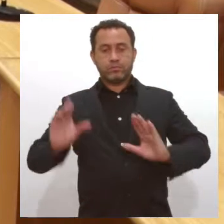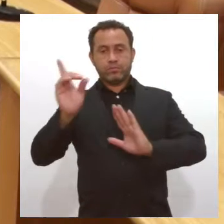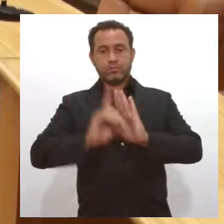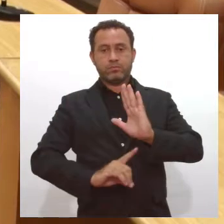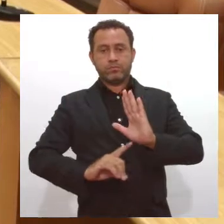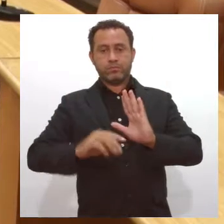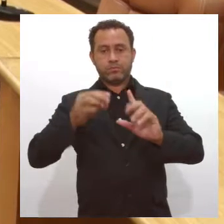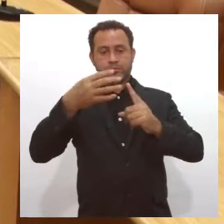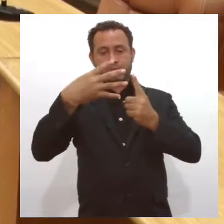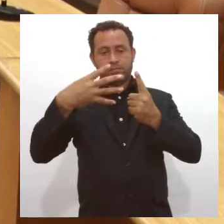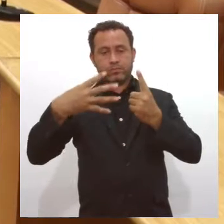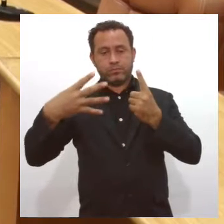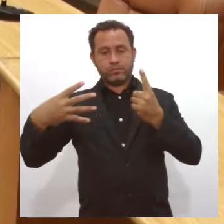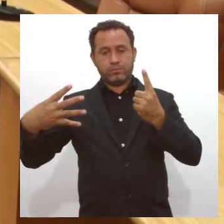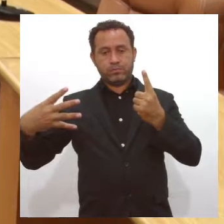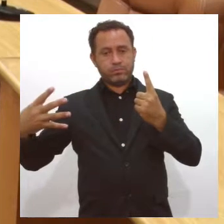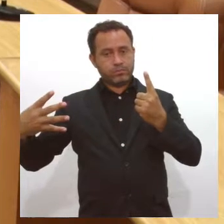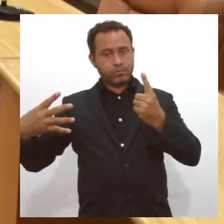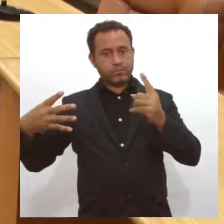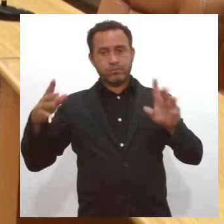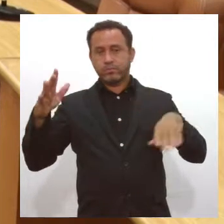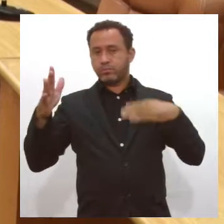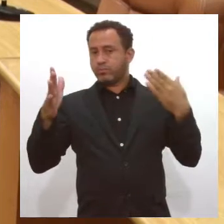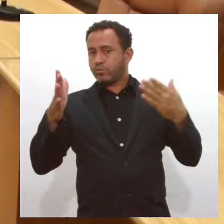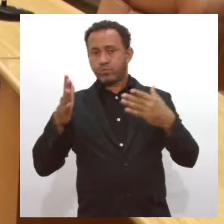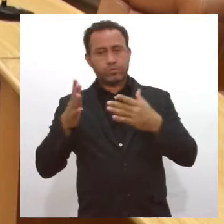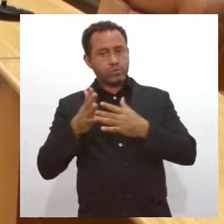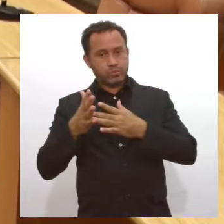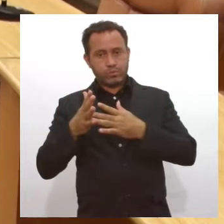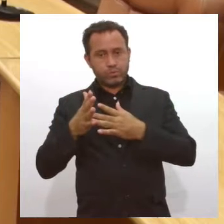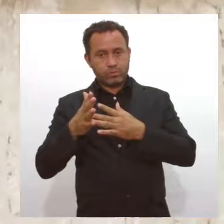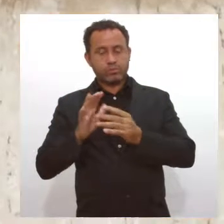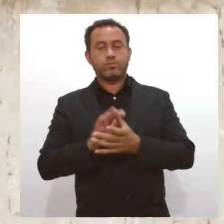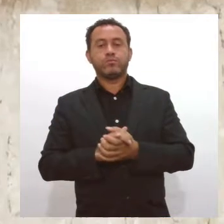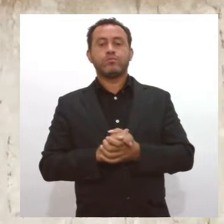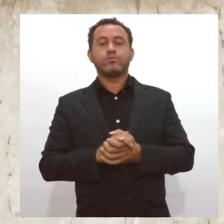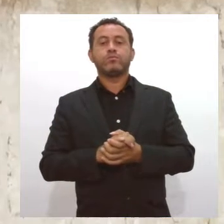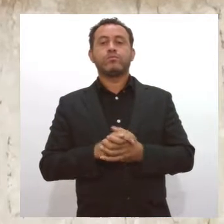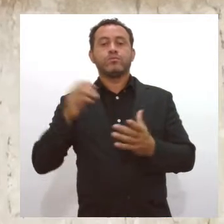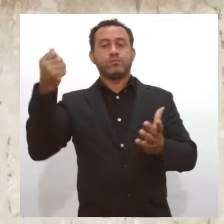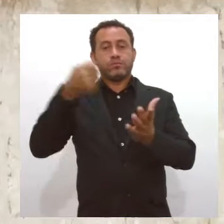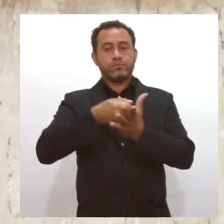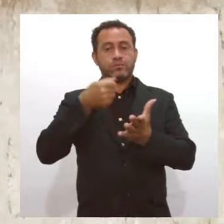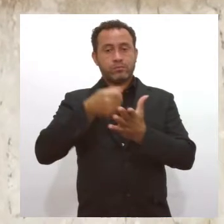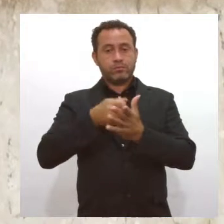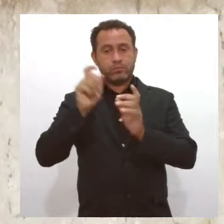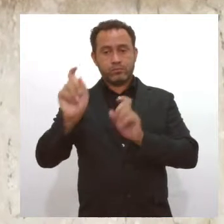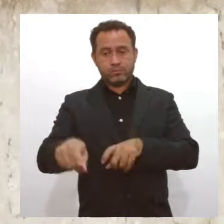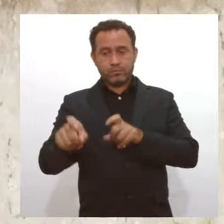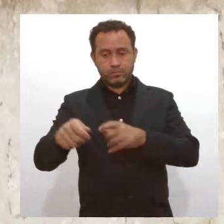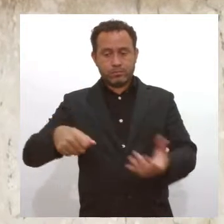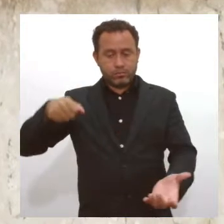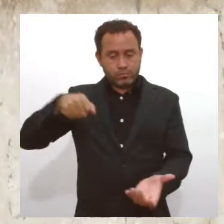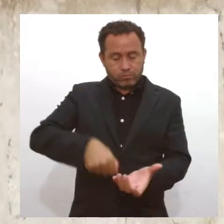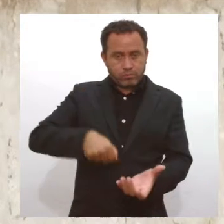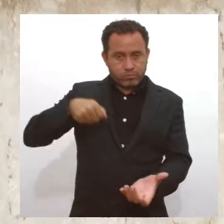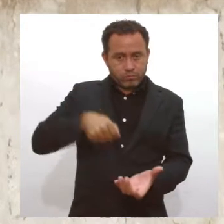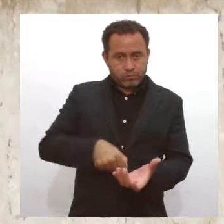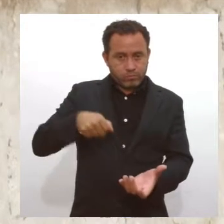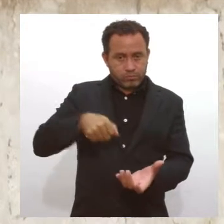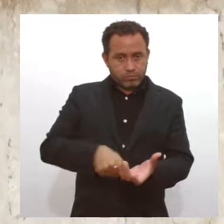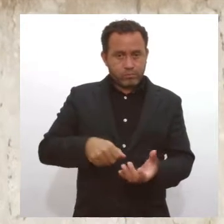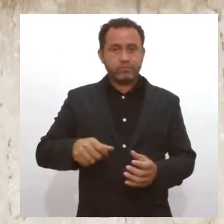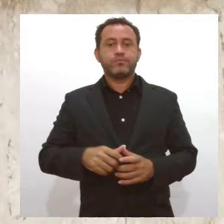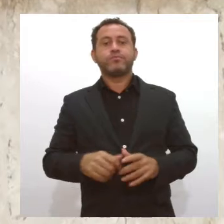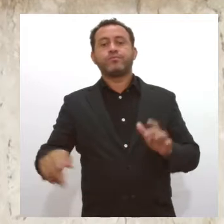Lésbicas, Gays, Bissexuais, Travestis e Transsexuais. A tarifa paga pelos produtores de fertilizantes foi alvo do projeto